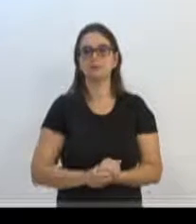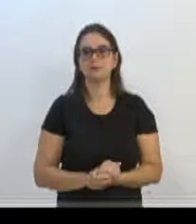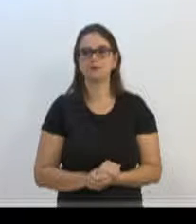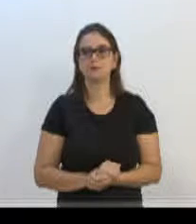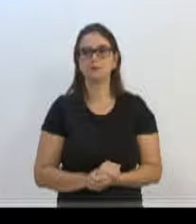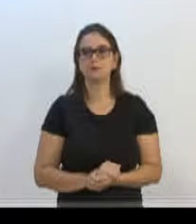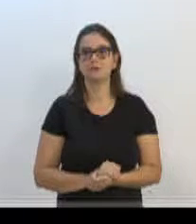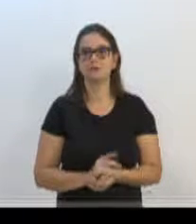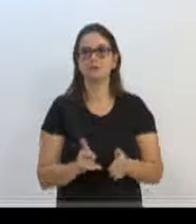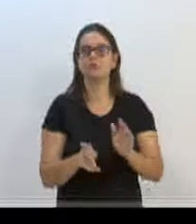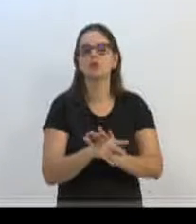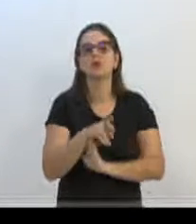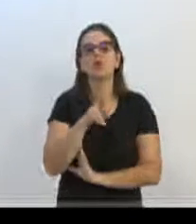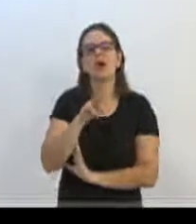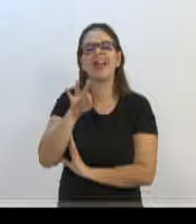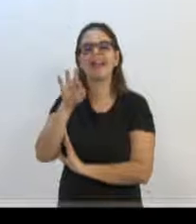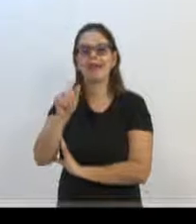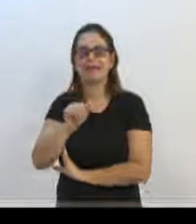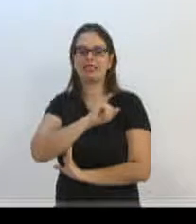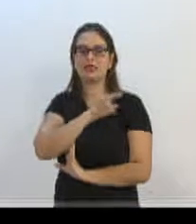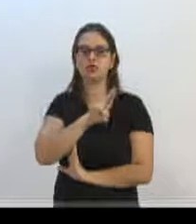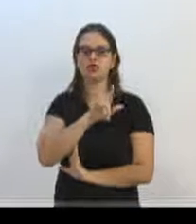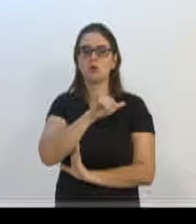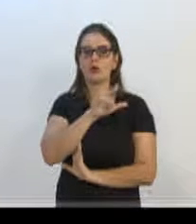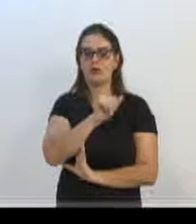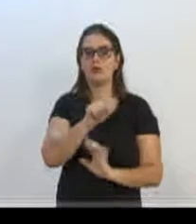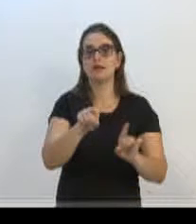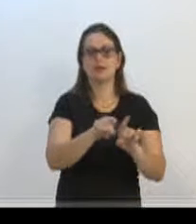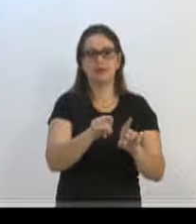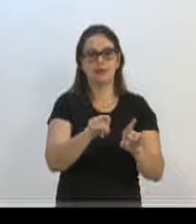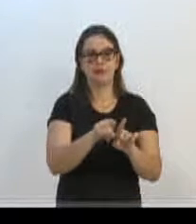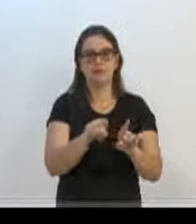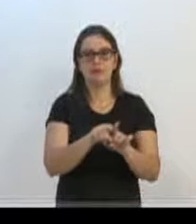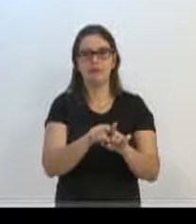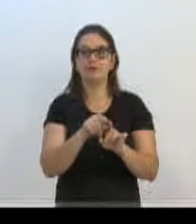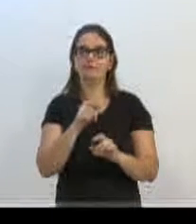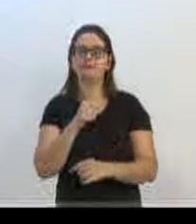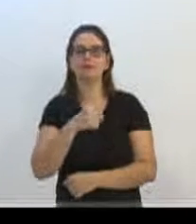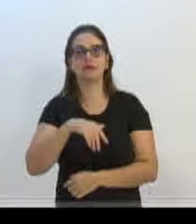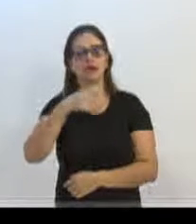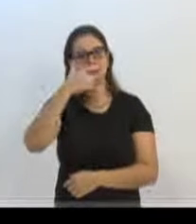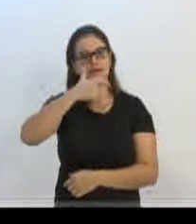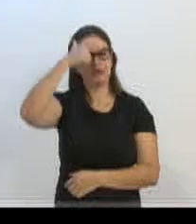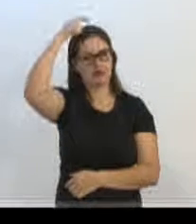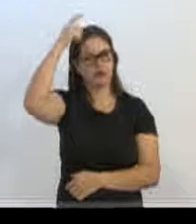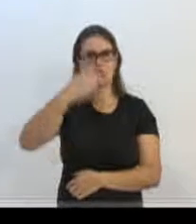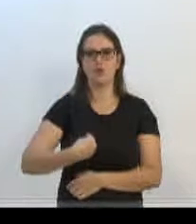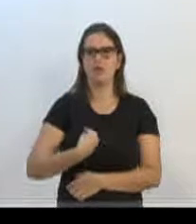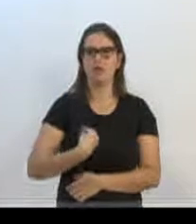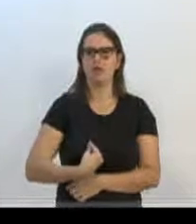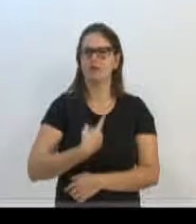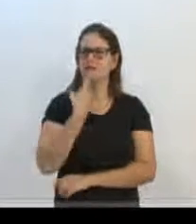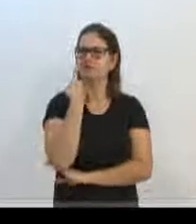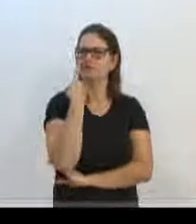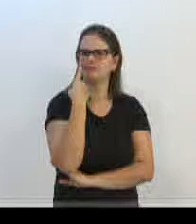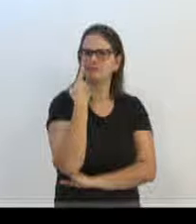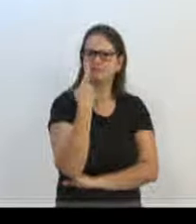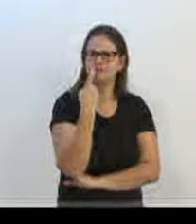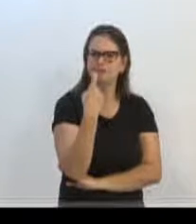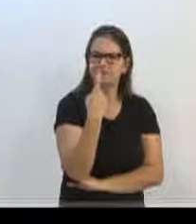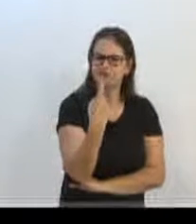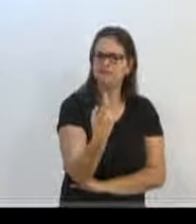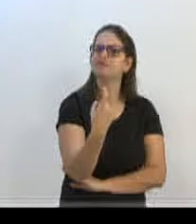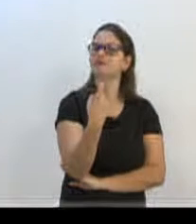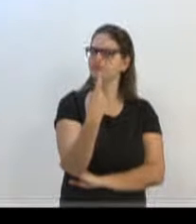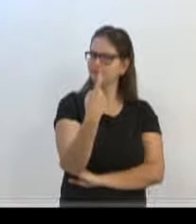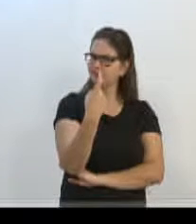pela Rita e pela Juliana. O vereador Adriano Pereira também teve presente conosco essa manhã um evento muito interessante, do qual